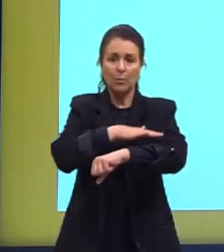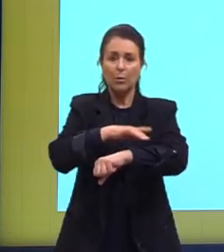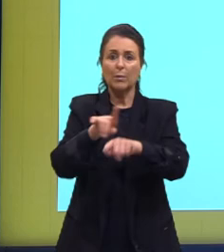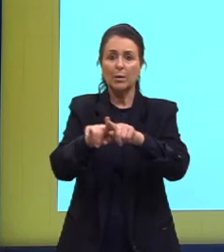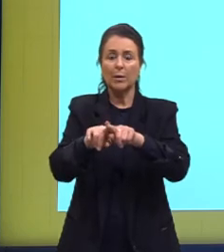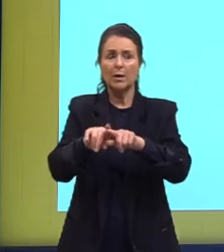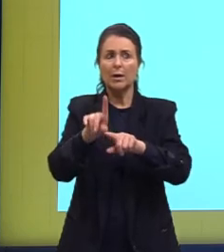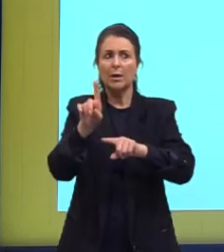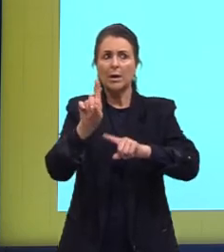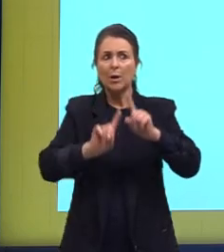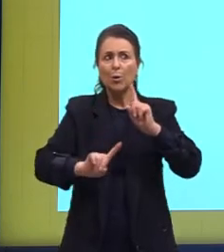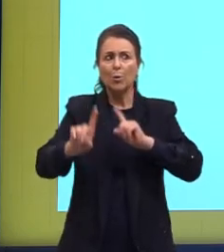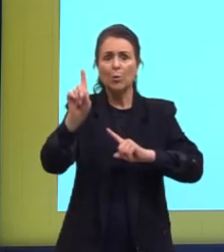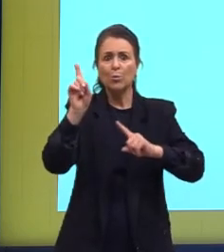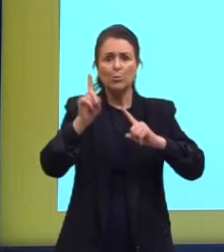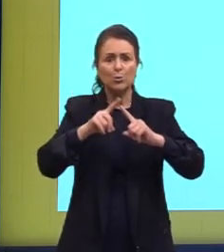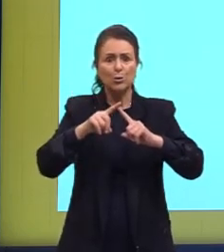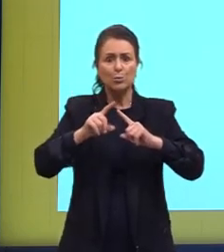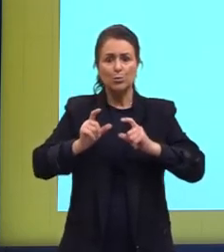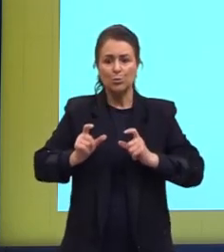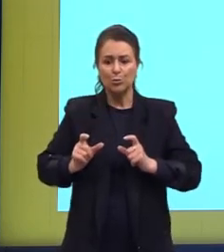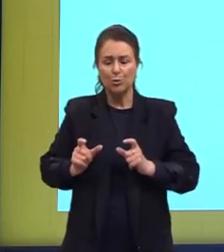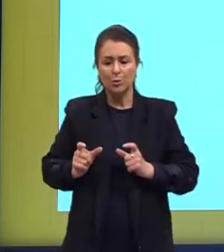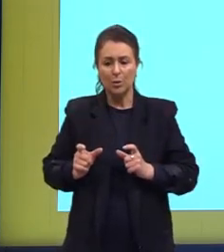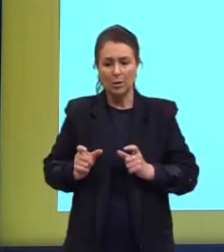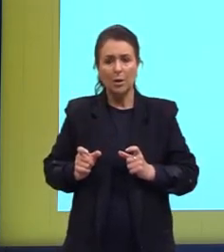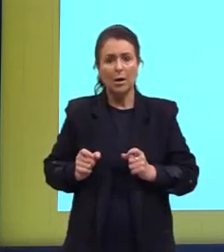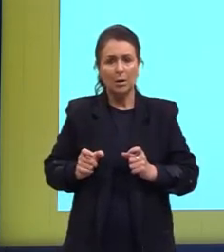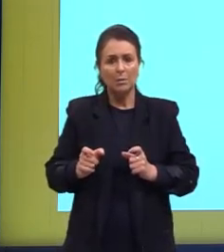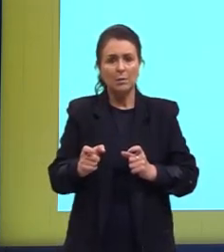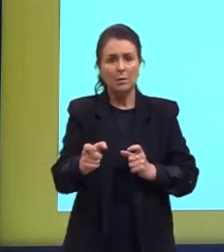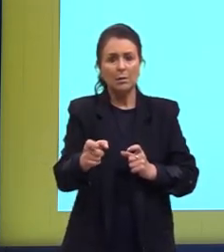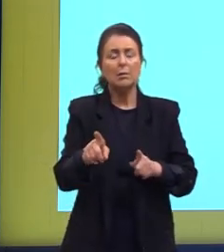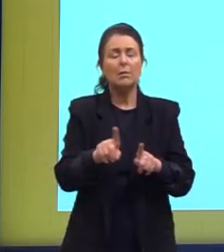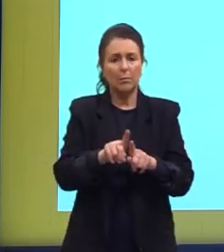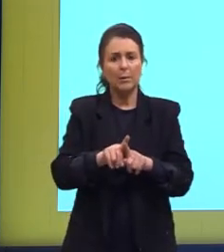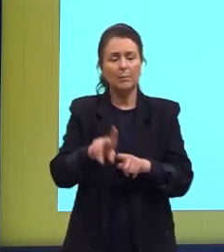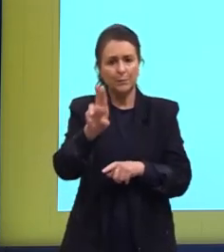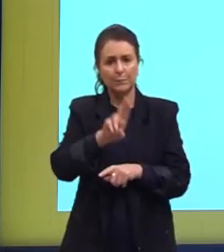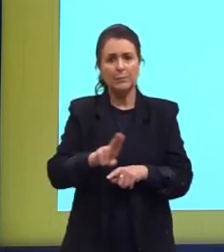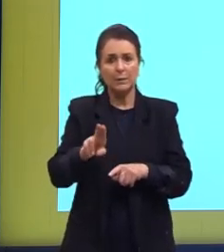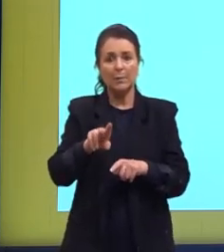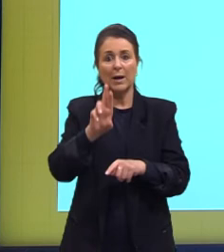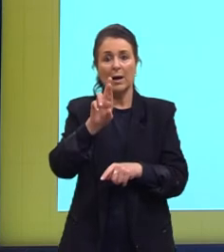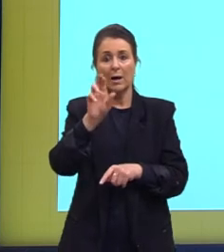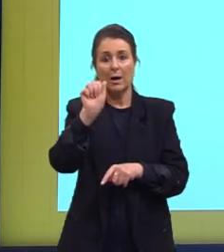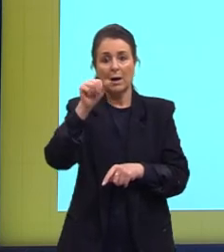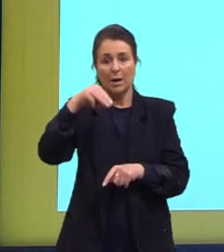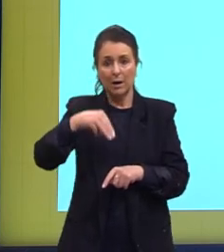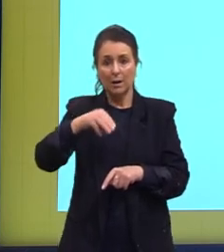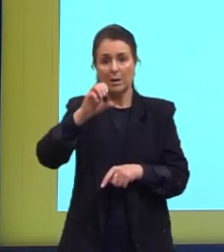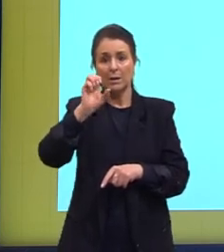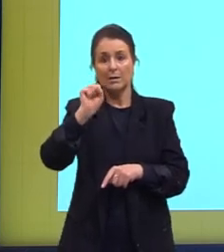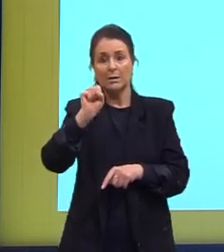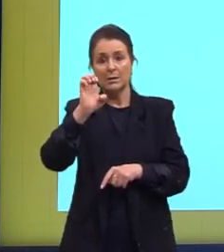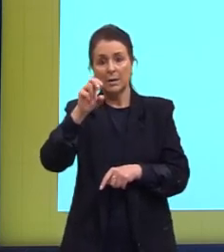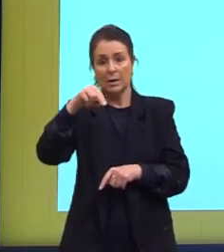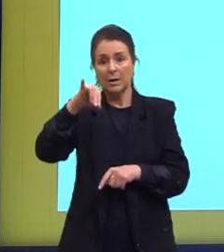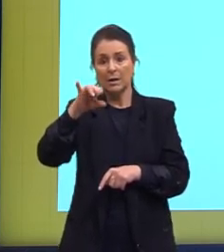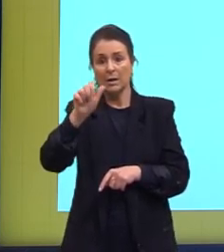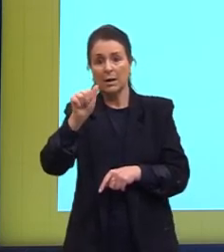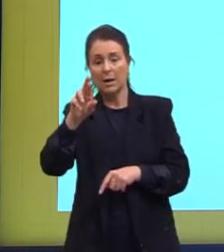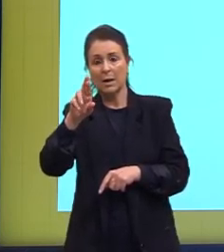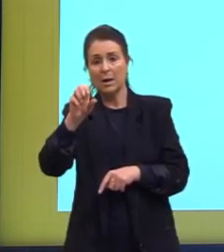de câncer também. Então, hoje no Brasil, ele é amplamente utilizado para rancenise. Ele é, sim,